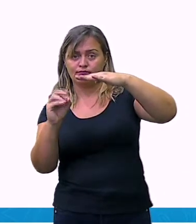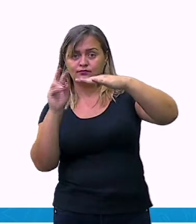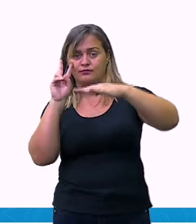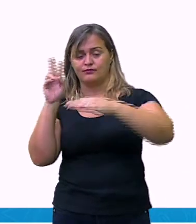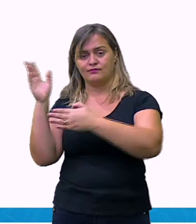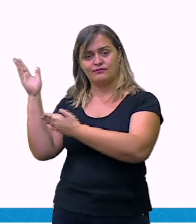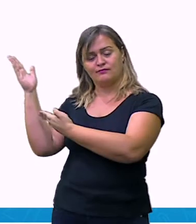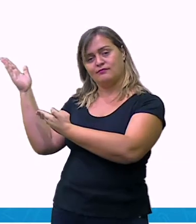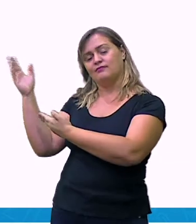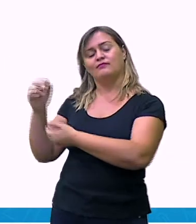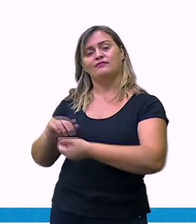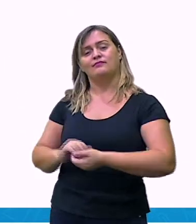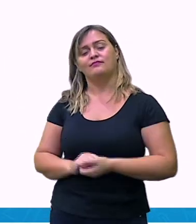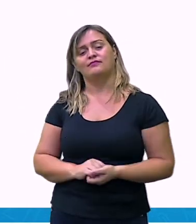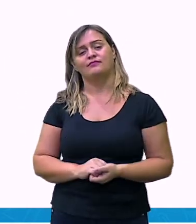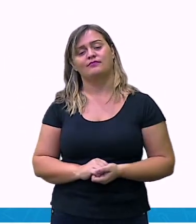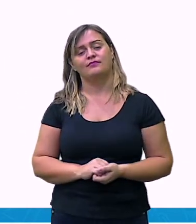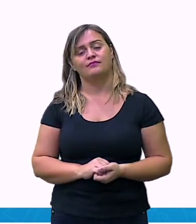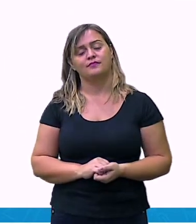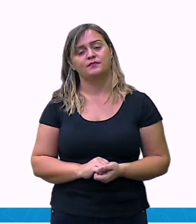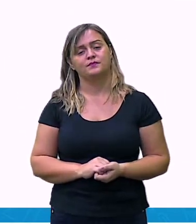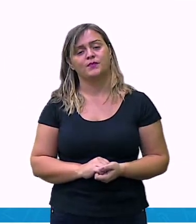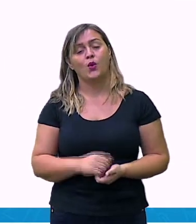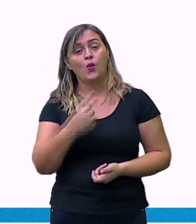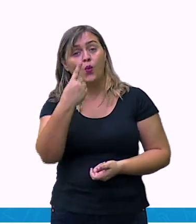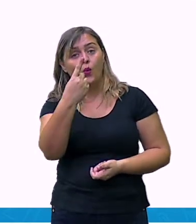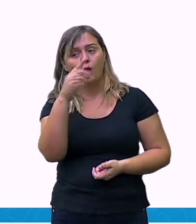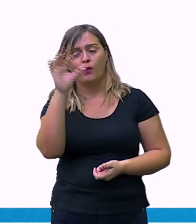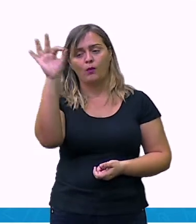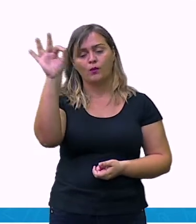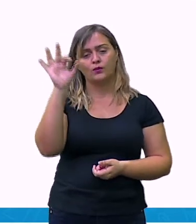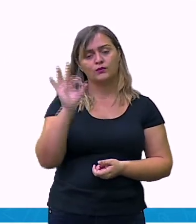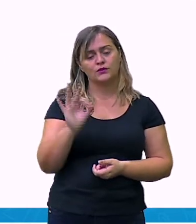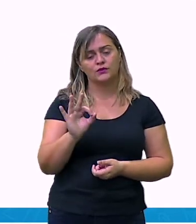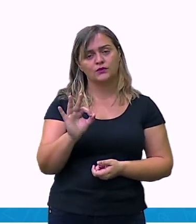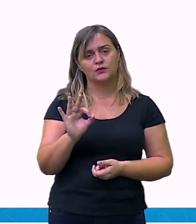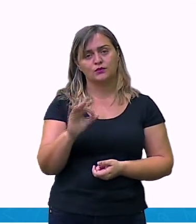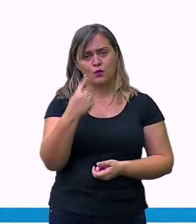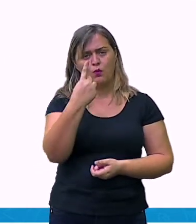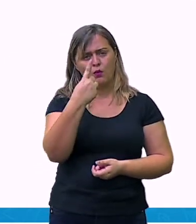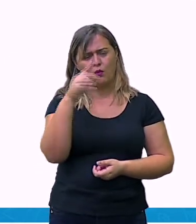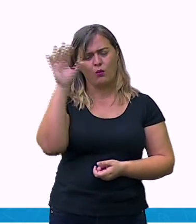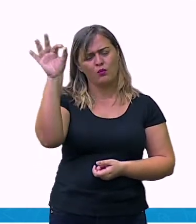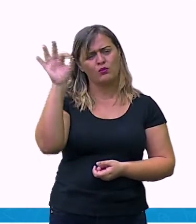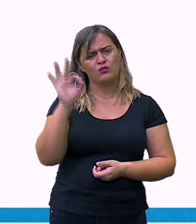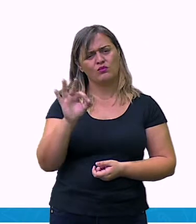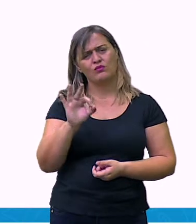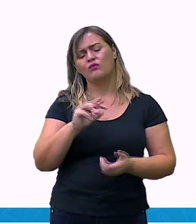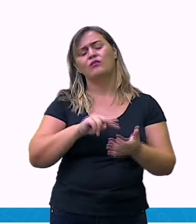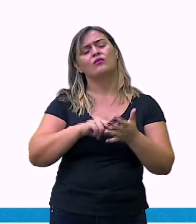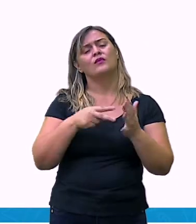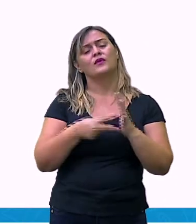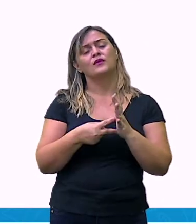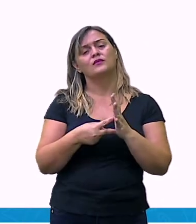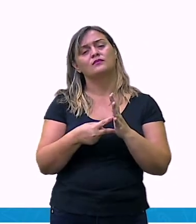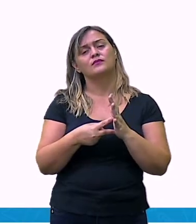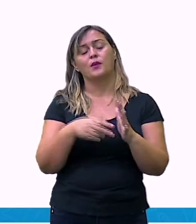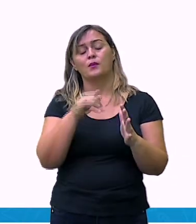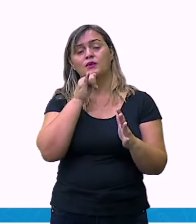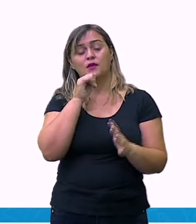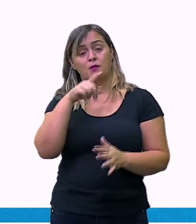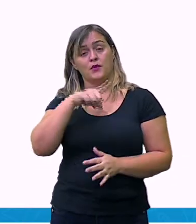Veja bem, o que seria esse 1%? Que nós falamos lá do início. Significa que é por 100.